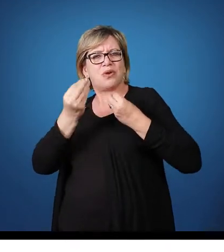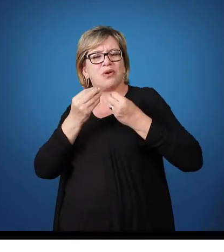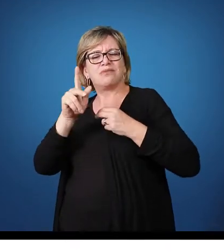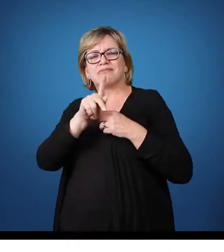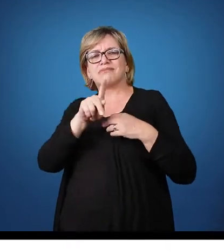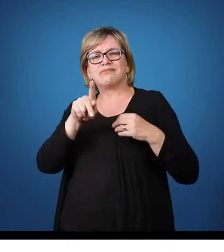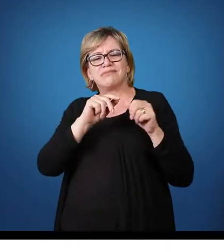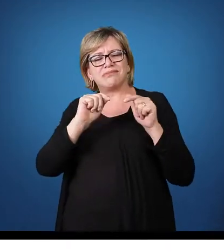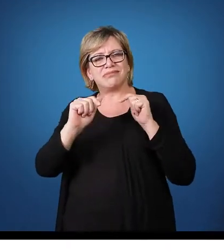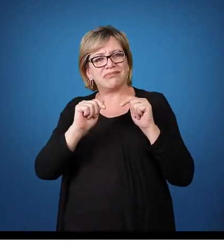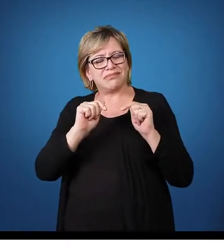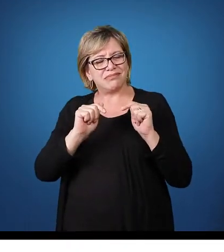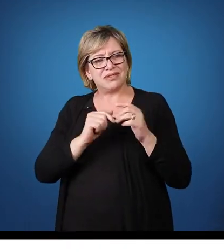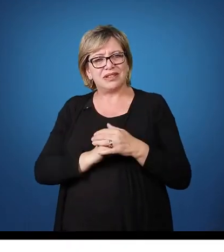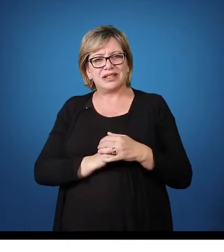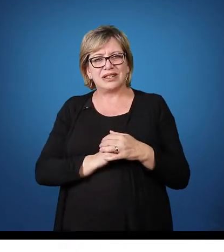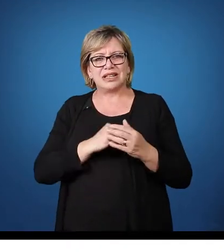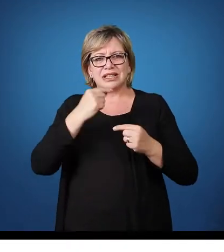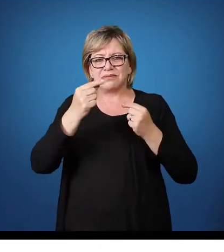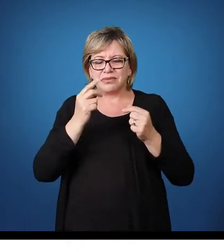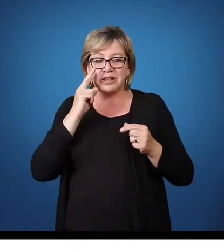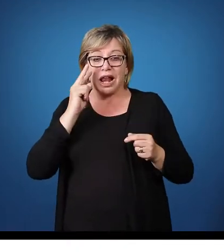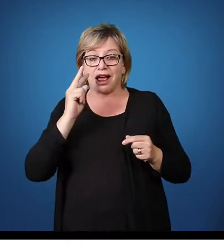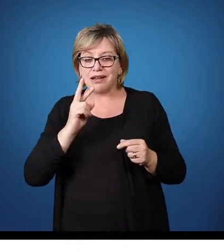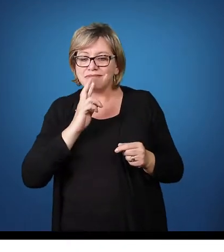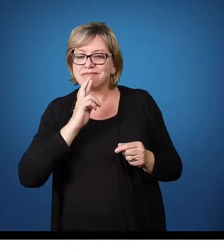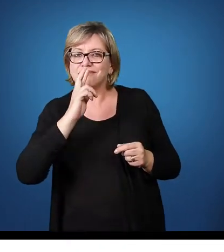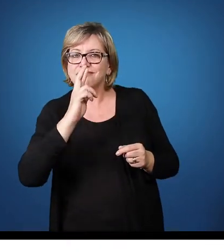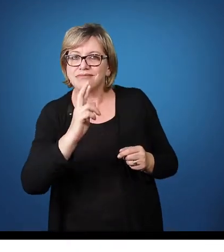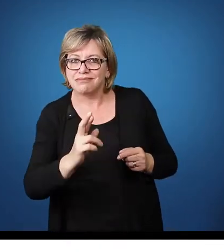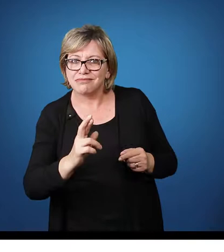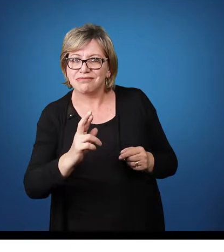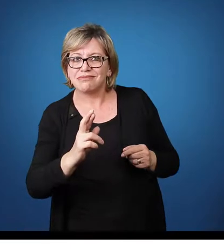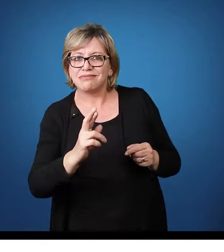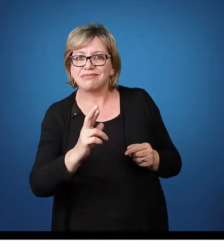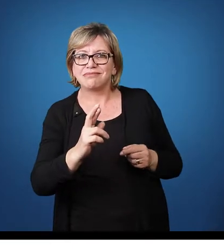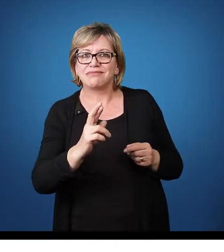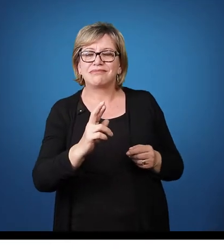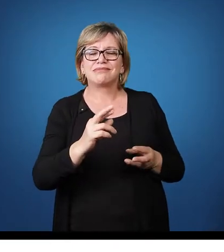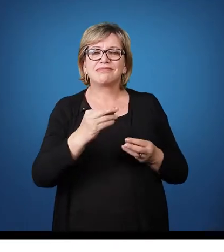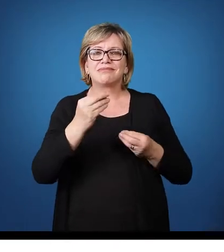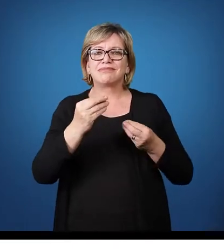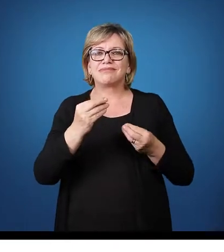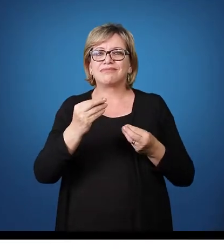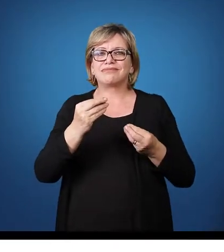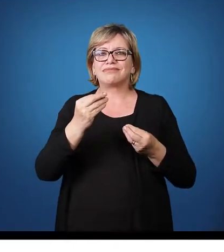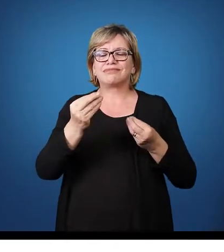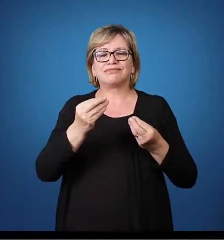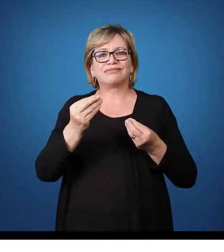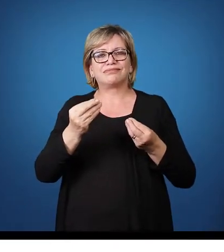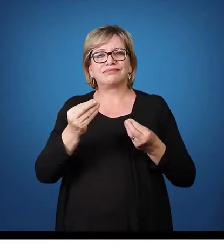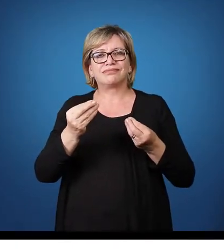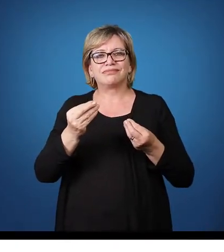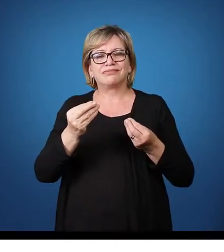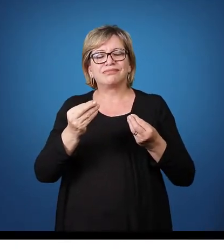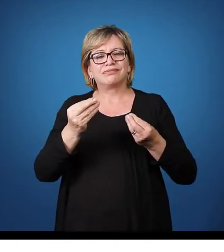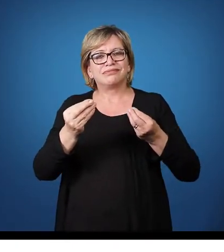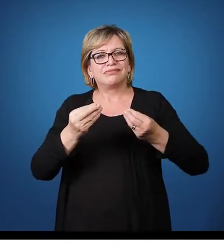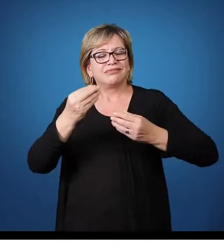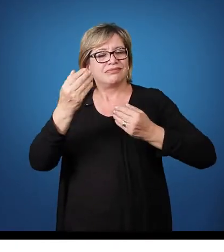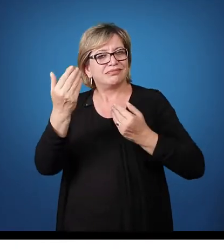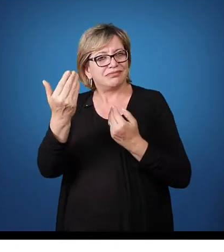professor. A partir dos resultados dessa avaliação, o professor vai realizar as intervenções necessárias de modo